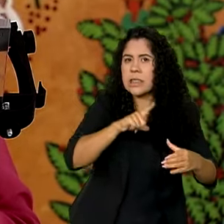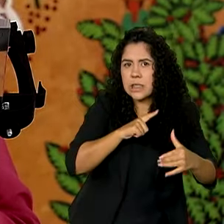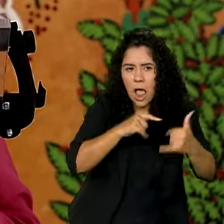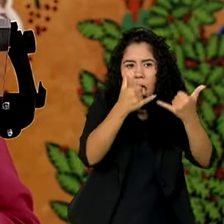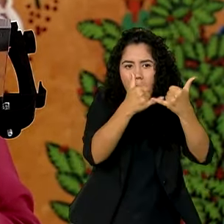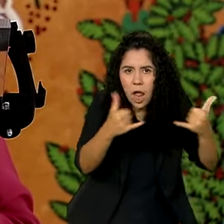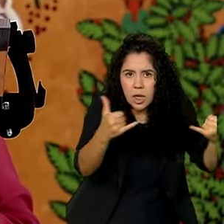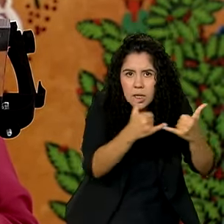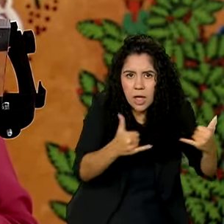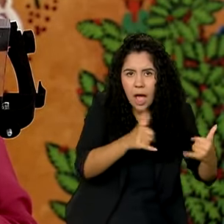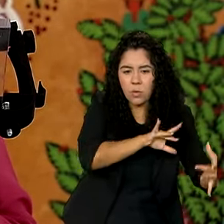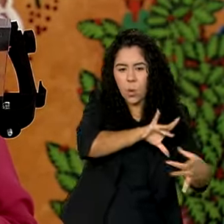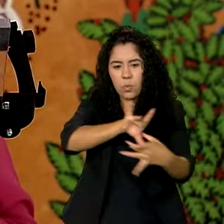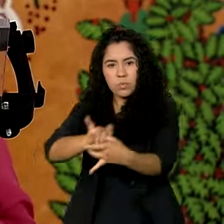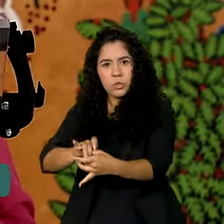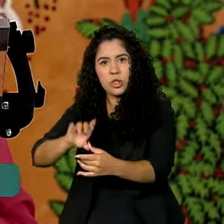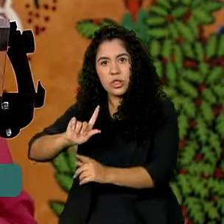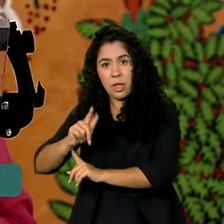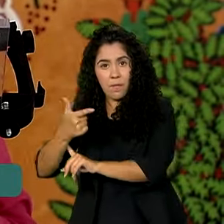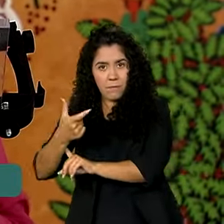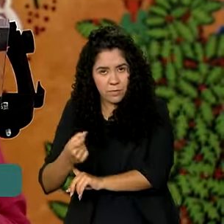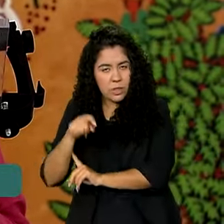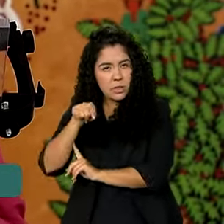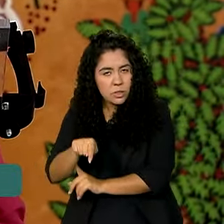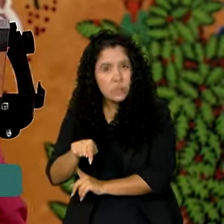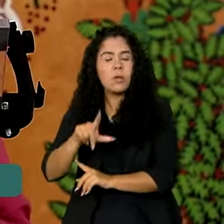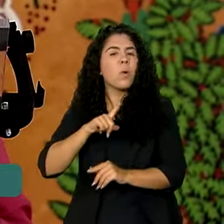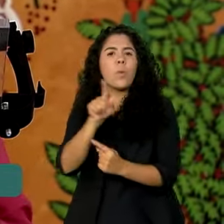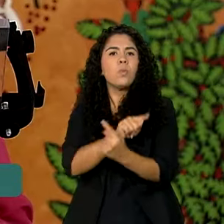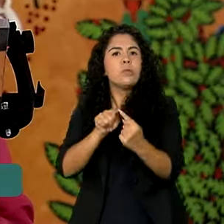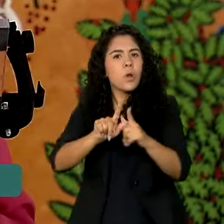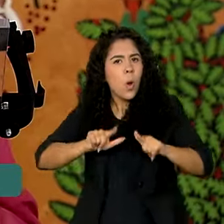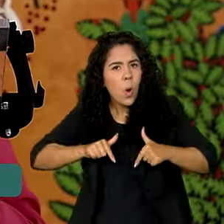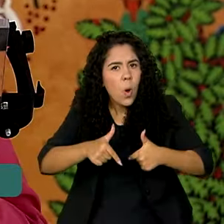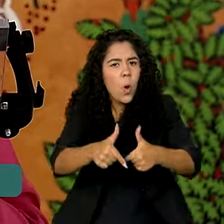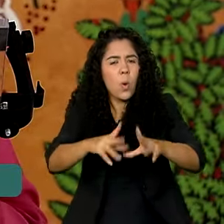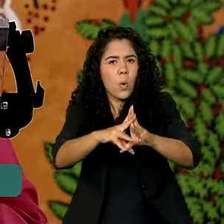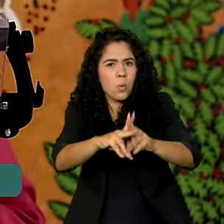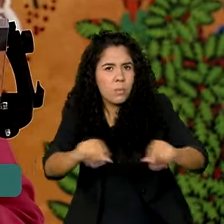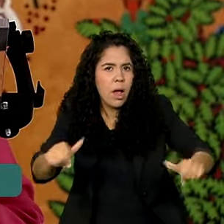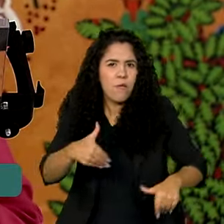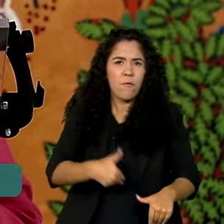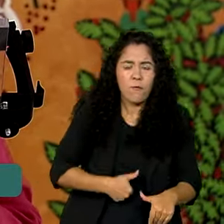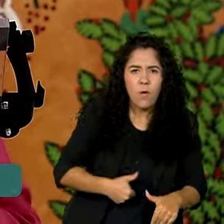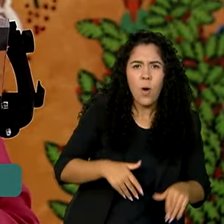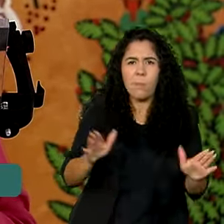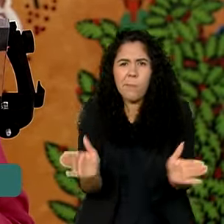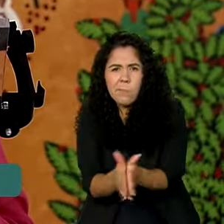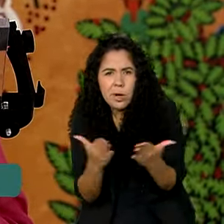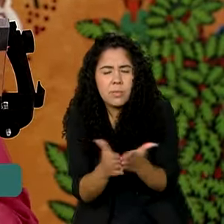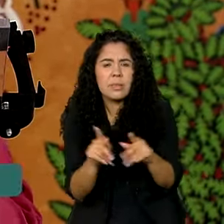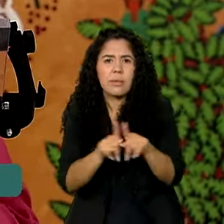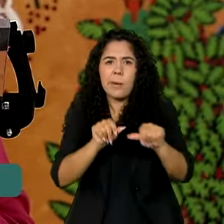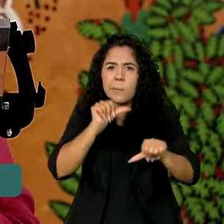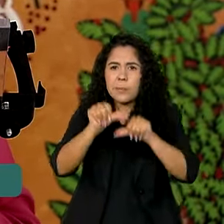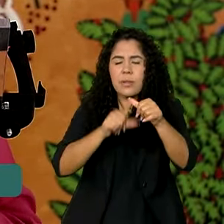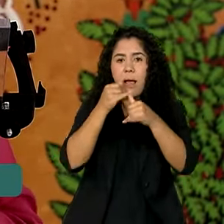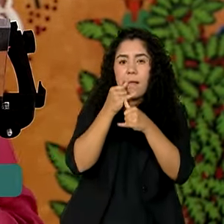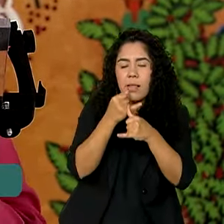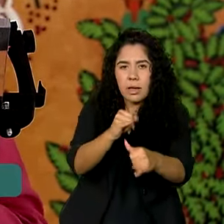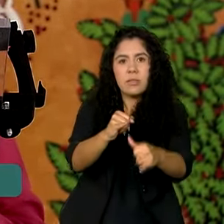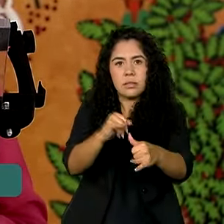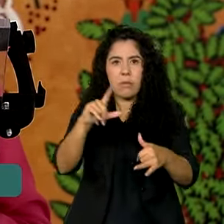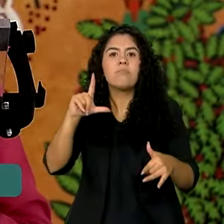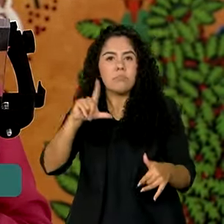trabalhos do G20. Então, os objetivos de combate à fome e pobreza, agenda de transição energética, estavam